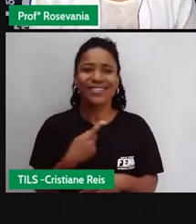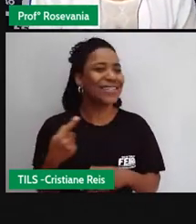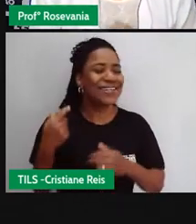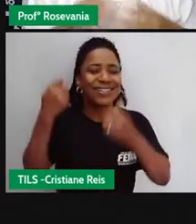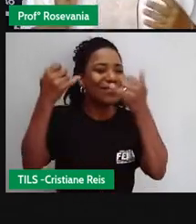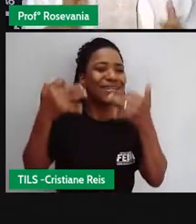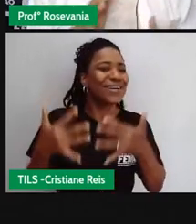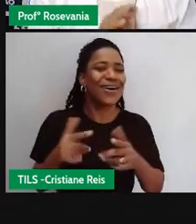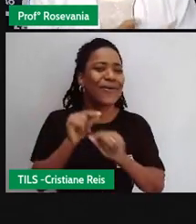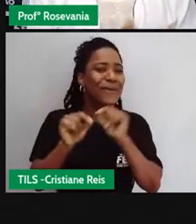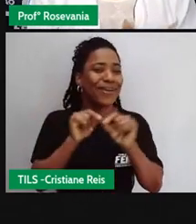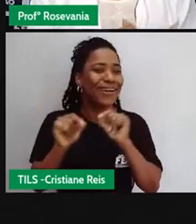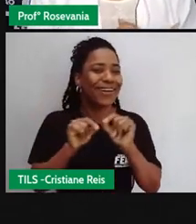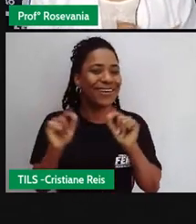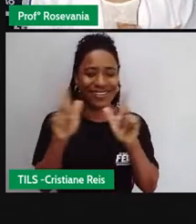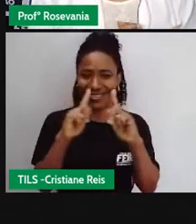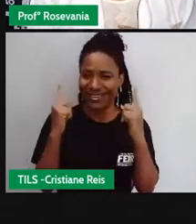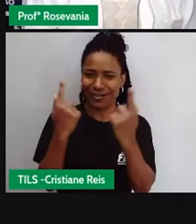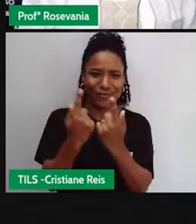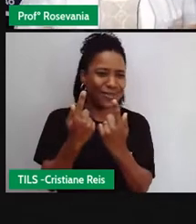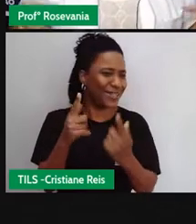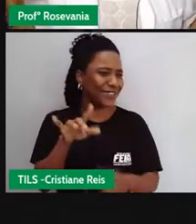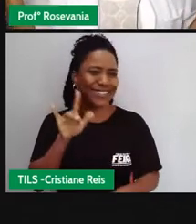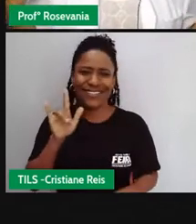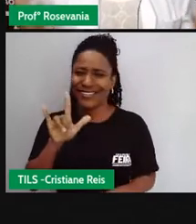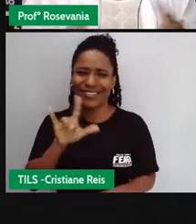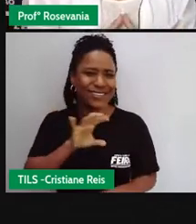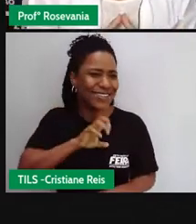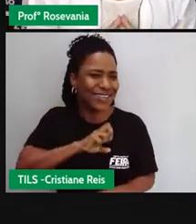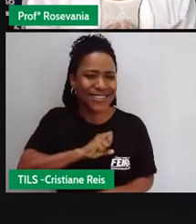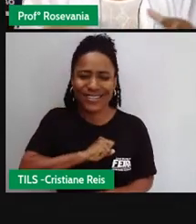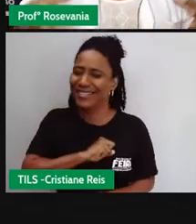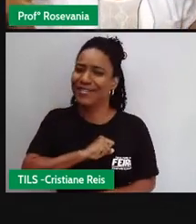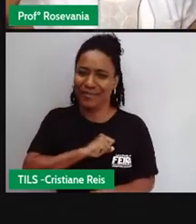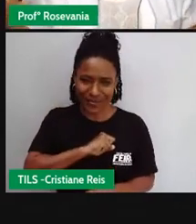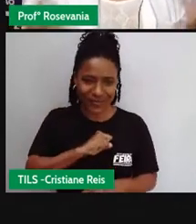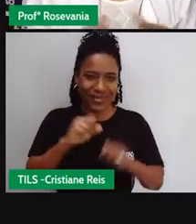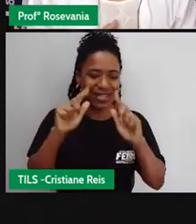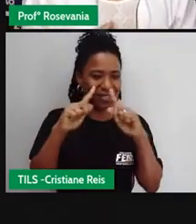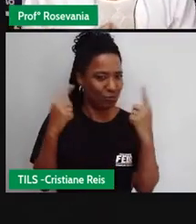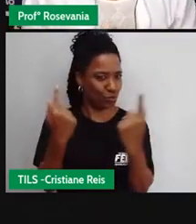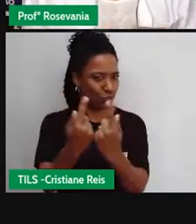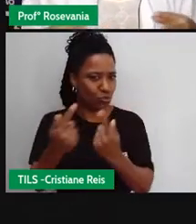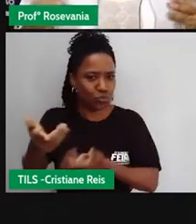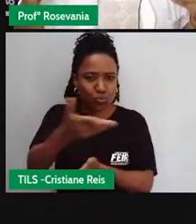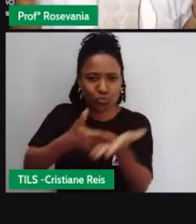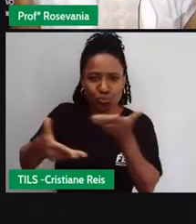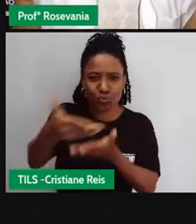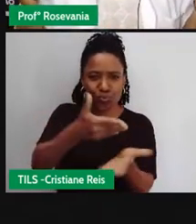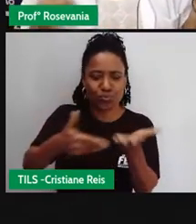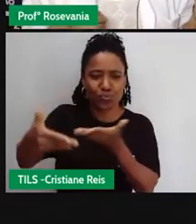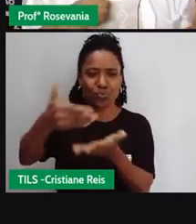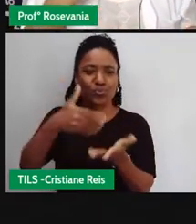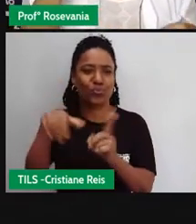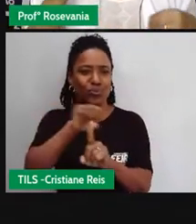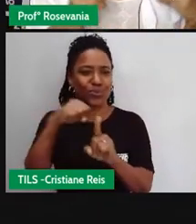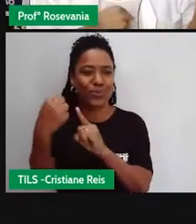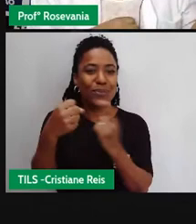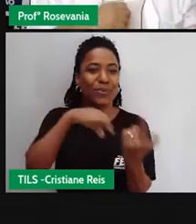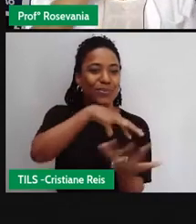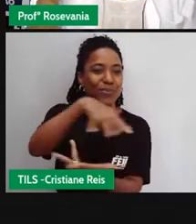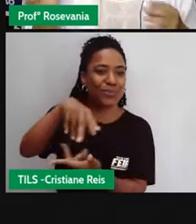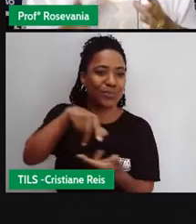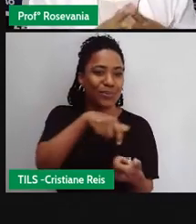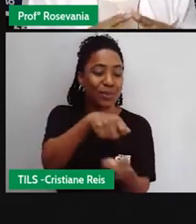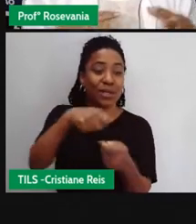fantástica, que é geografia, que trata as questões do mundo, das relações sociais, a gente vê essa relação